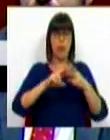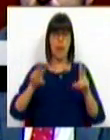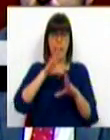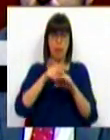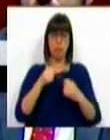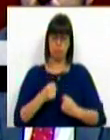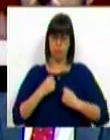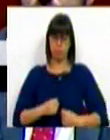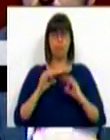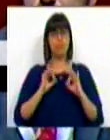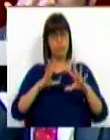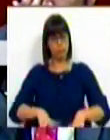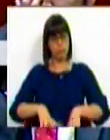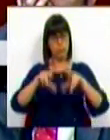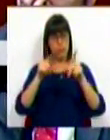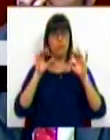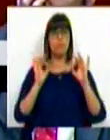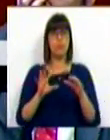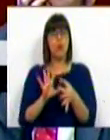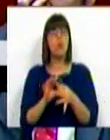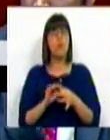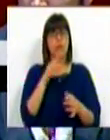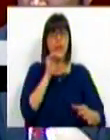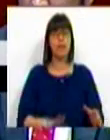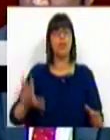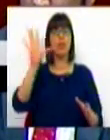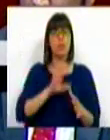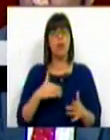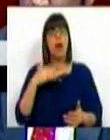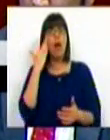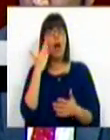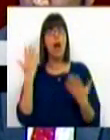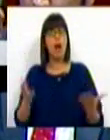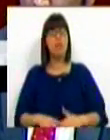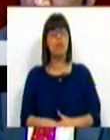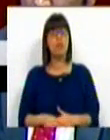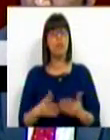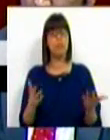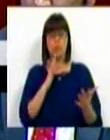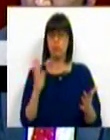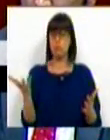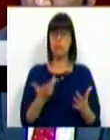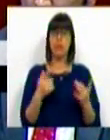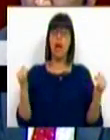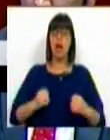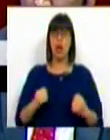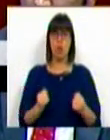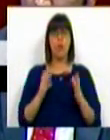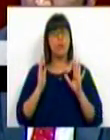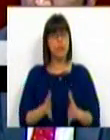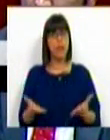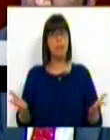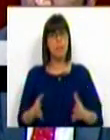na afirmação do desenvolvimento e da coesão territorial. Acho que o largo acordo que é